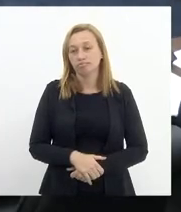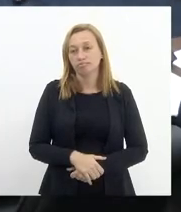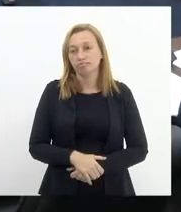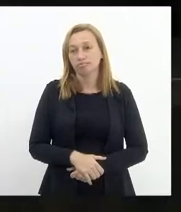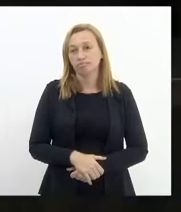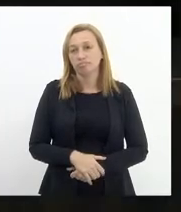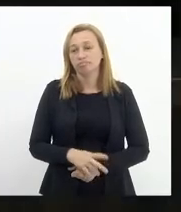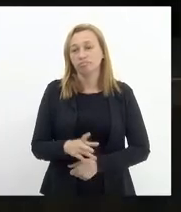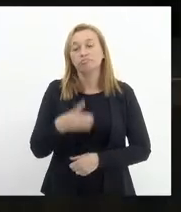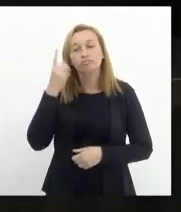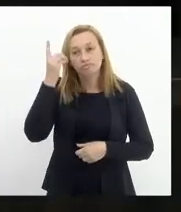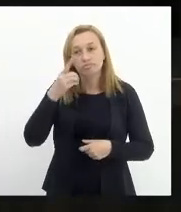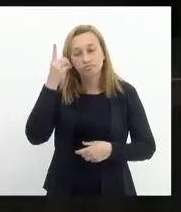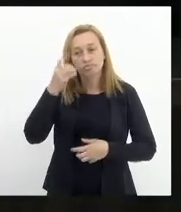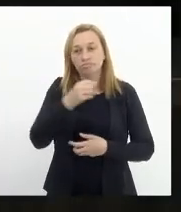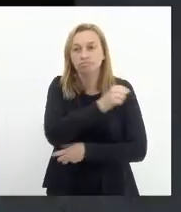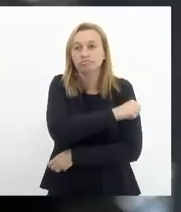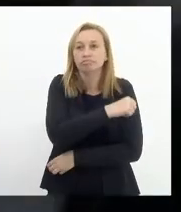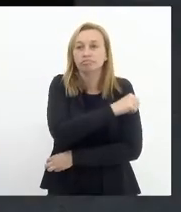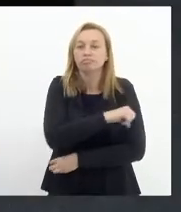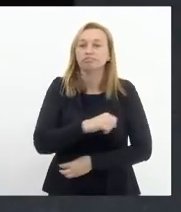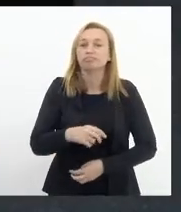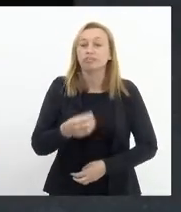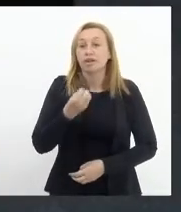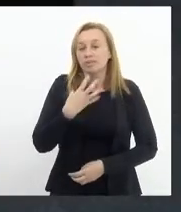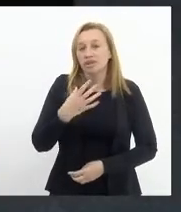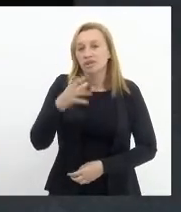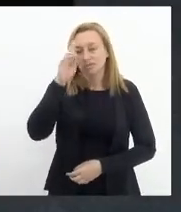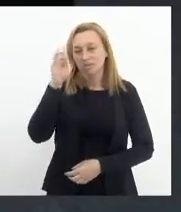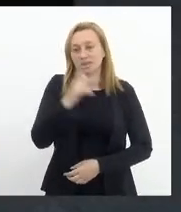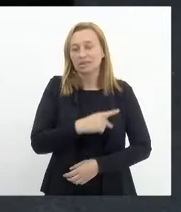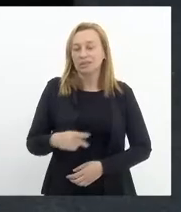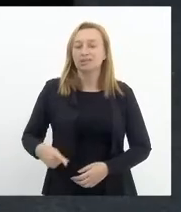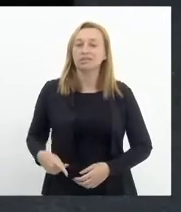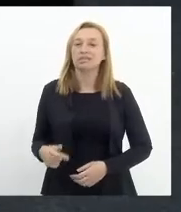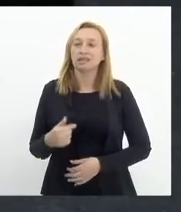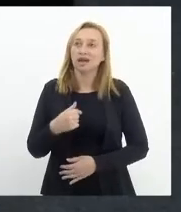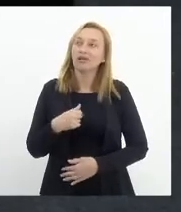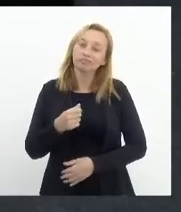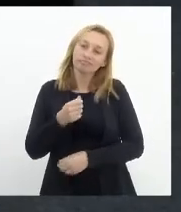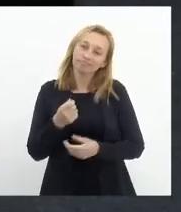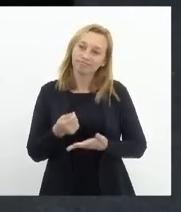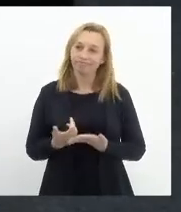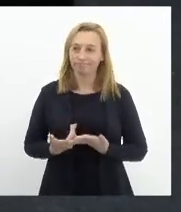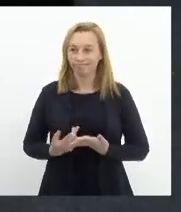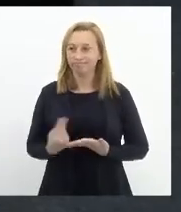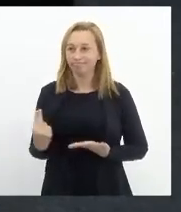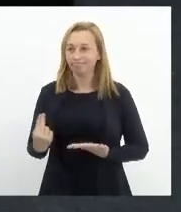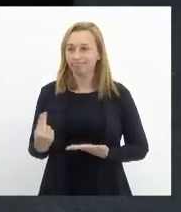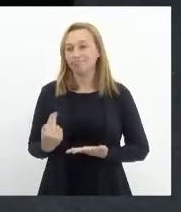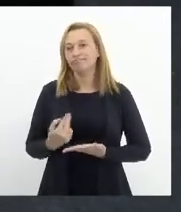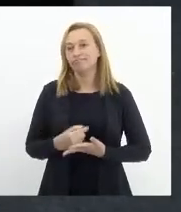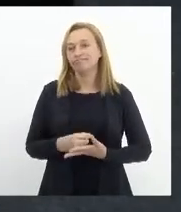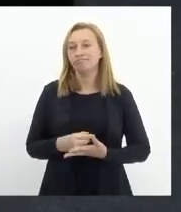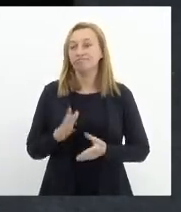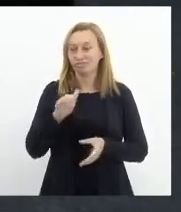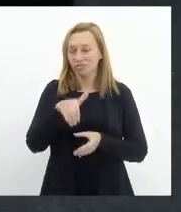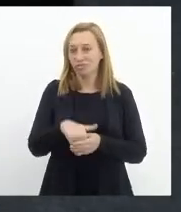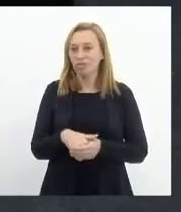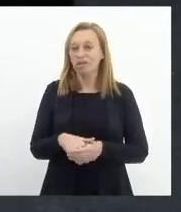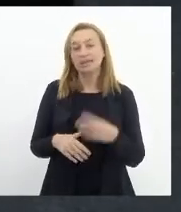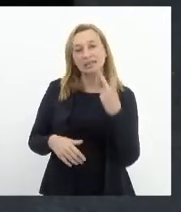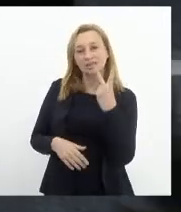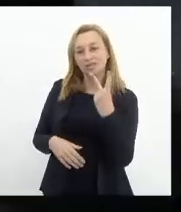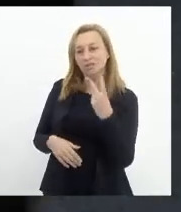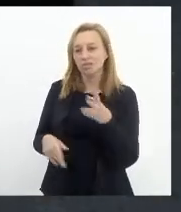Deputado Enfermeira, por favor. Bem, presidente, eu me escrevi para declarar meu voto em dois